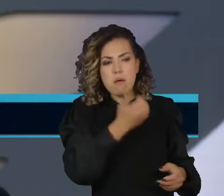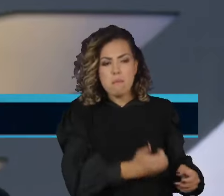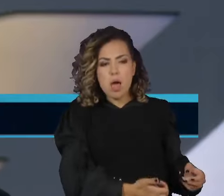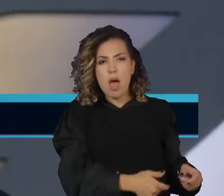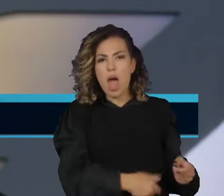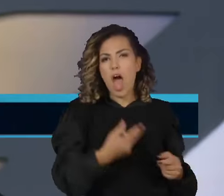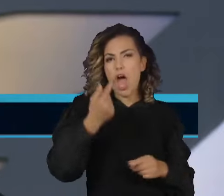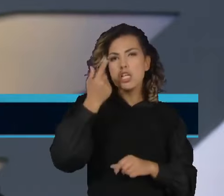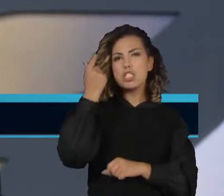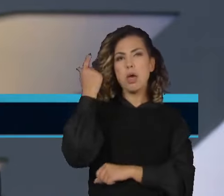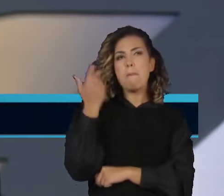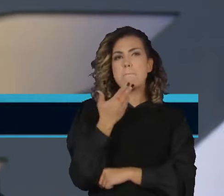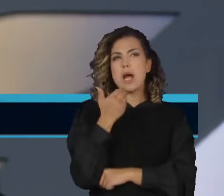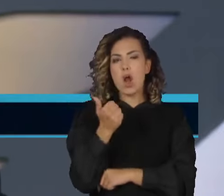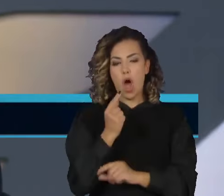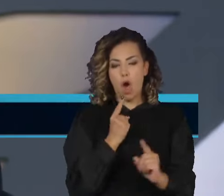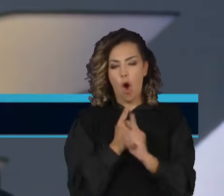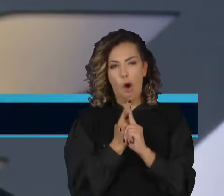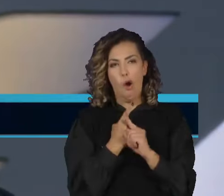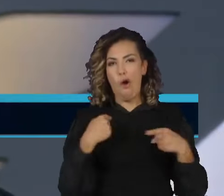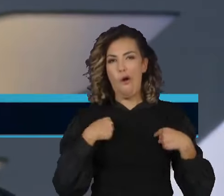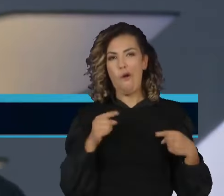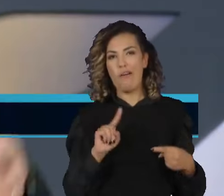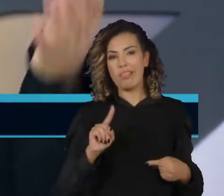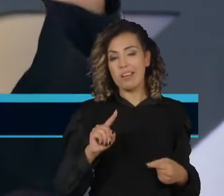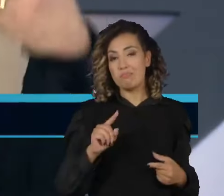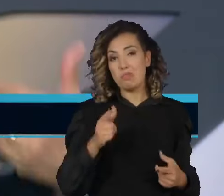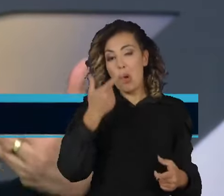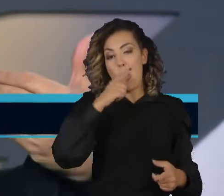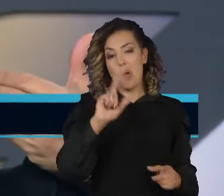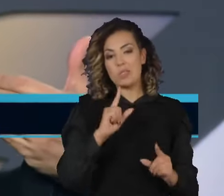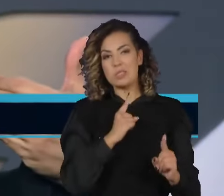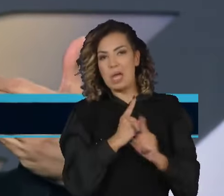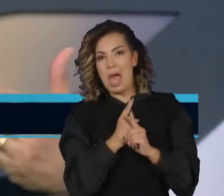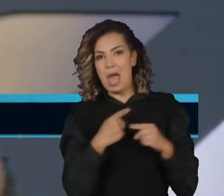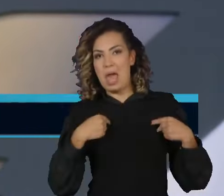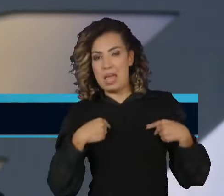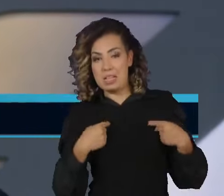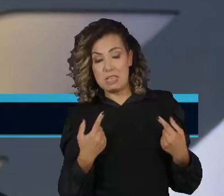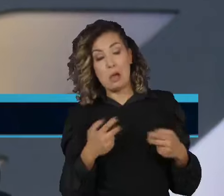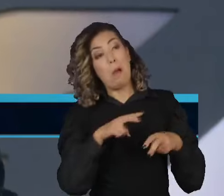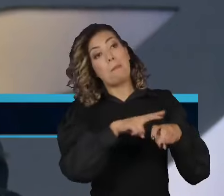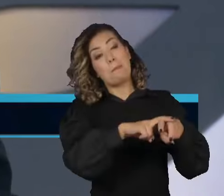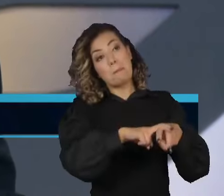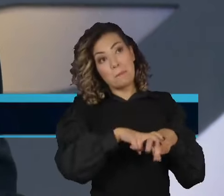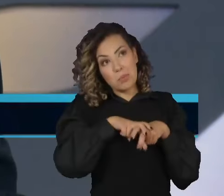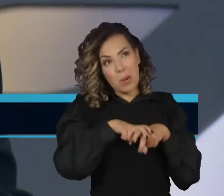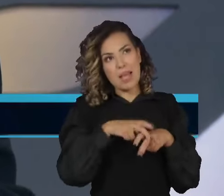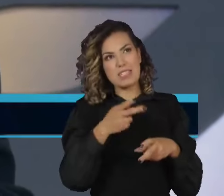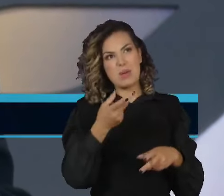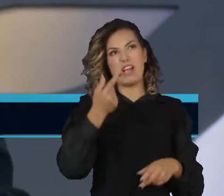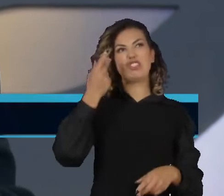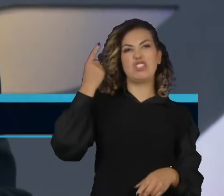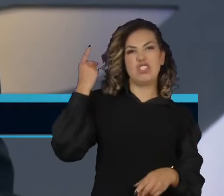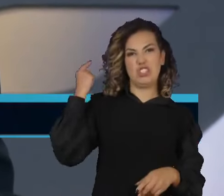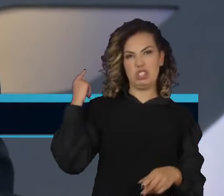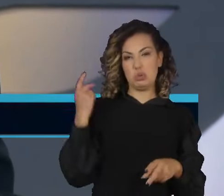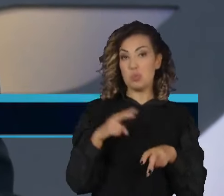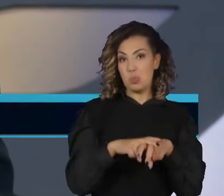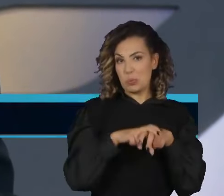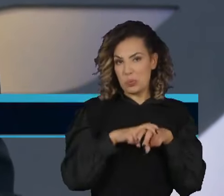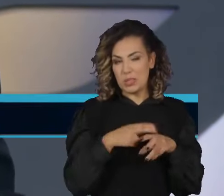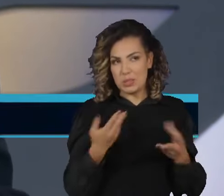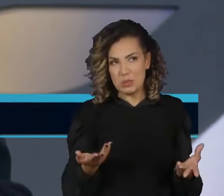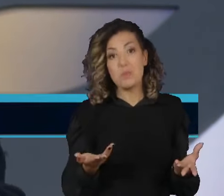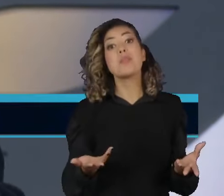de ter figuras identificadas pelo celular. Por isso esse recuo. Por isso esses dois passos para trás. Então, o que que fez